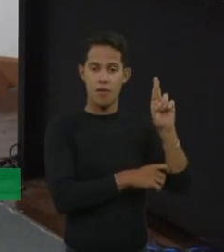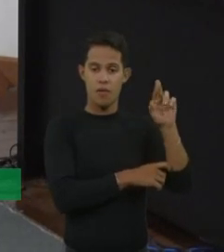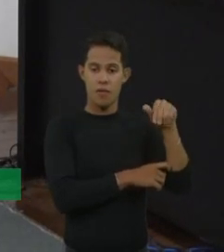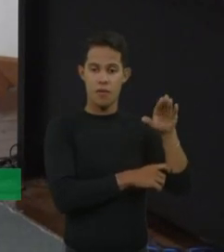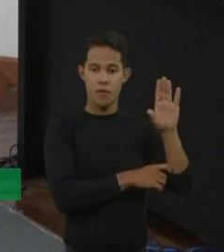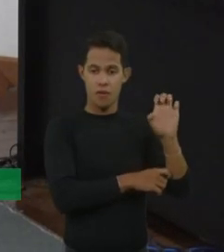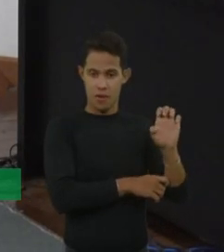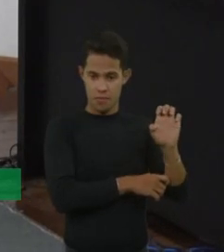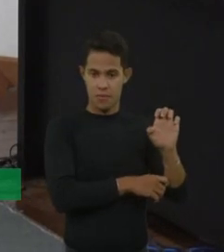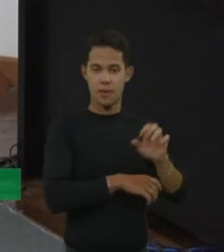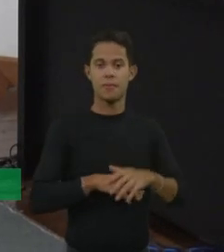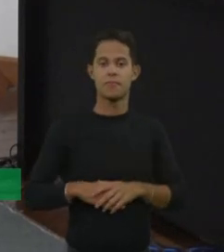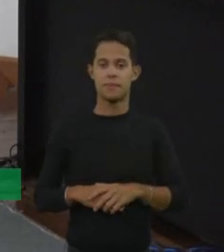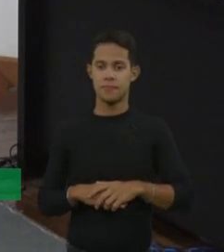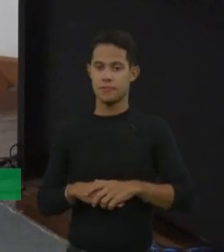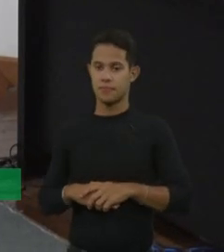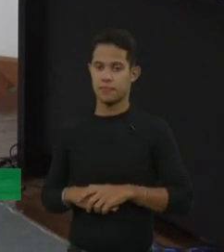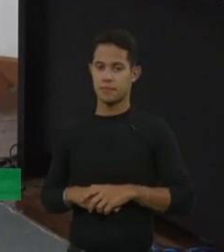do sangue.